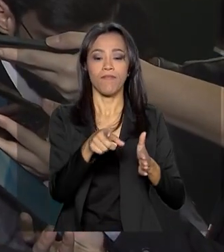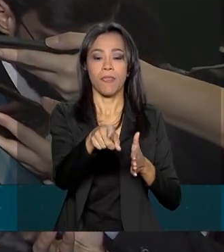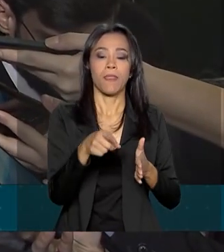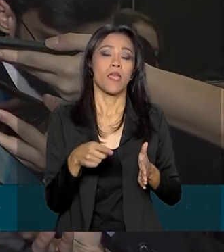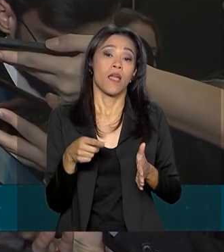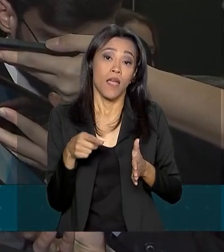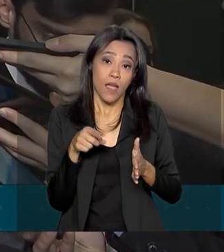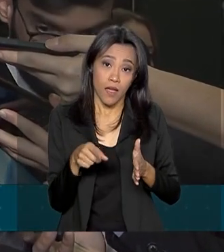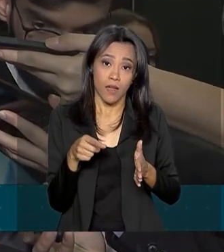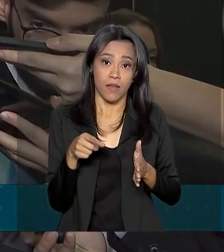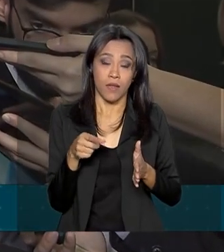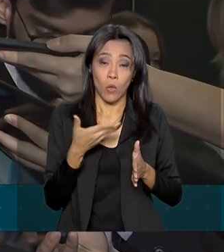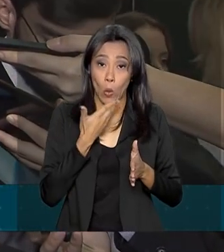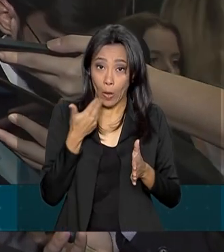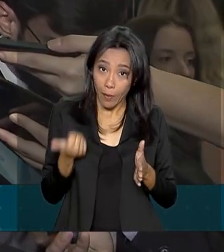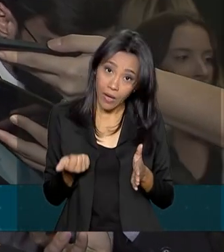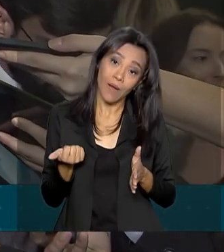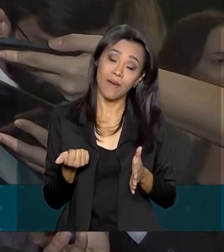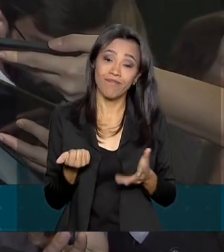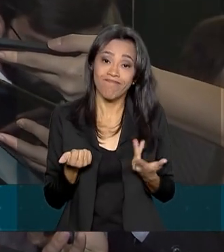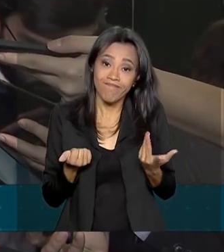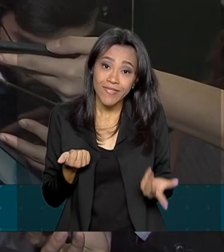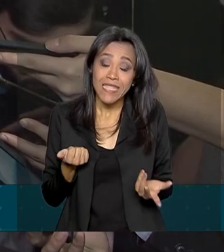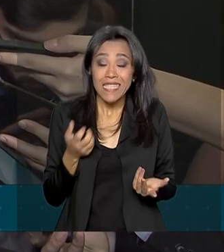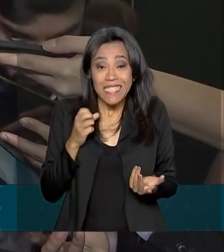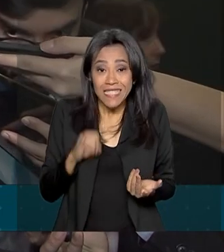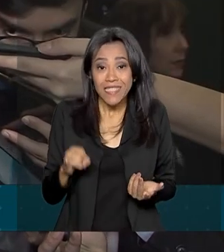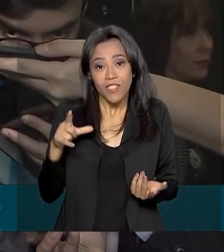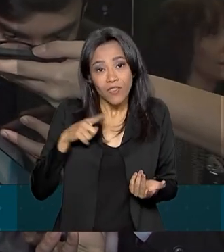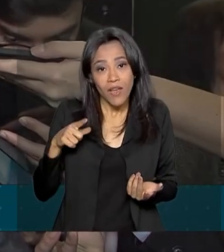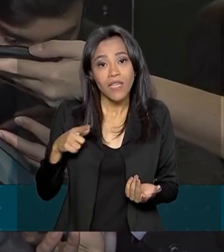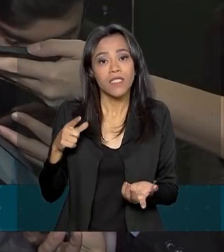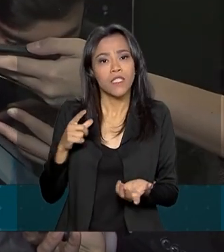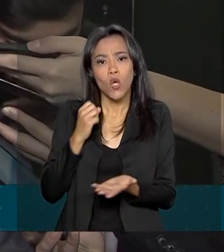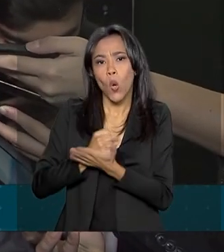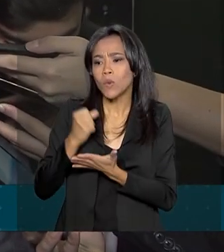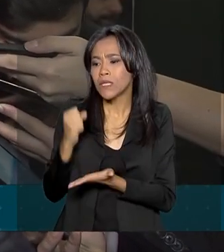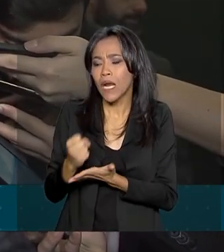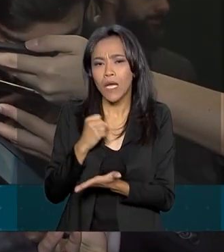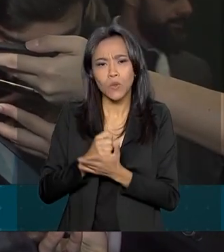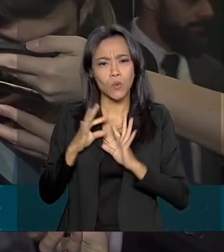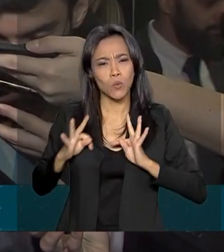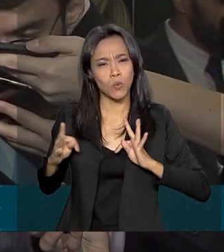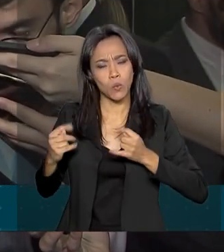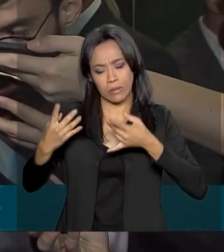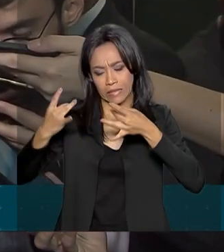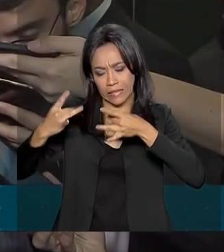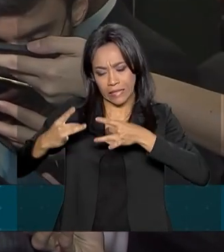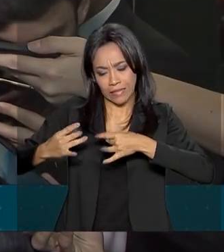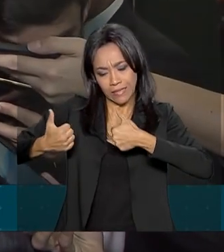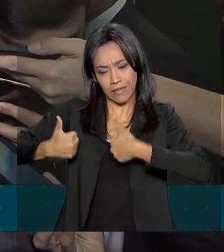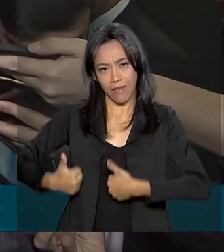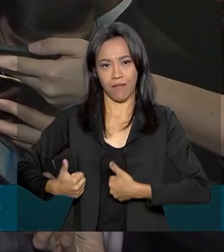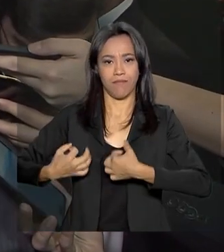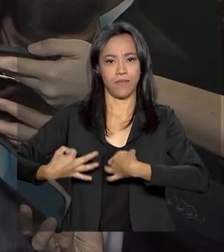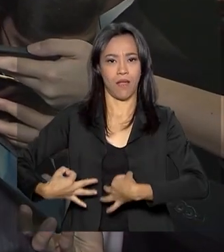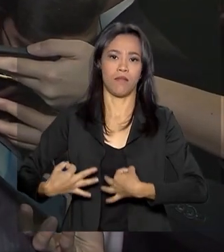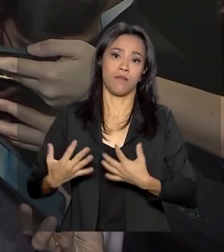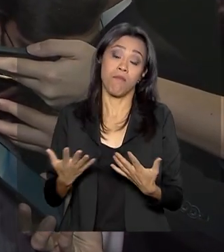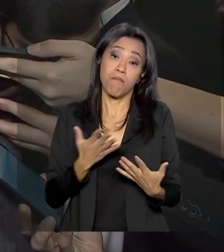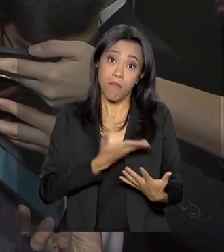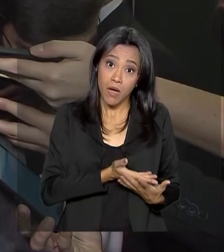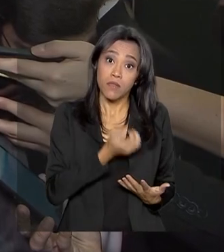melhor dos mundos, porque o melhor dos mundos seria se nós tivéssemos os contratos todos equilibrados. Mas, sem dúvida, é a maior